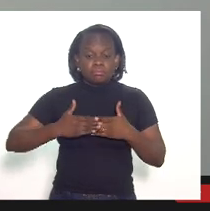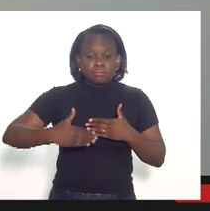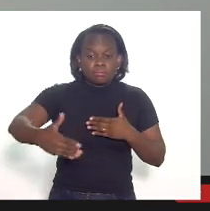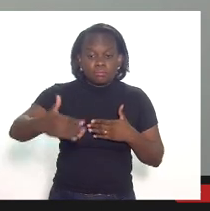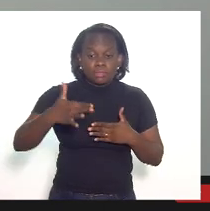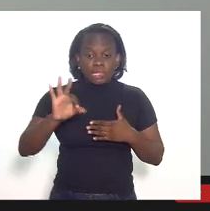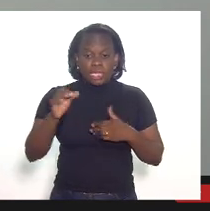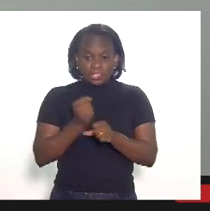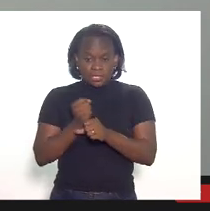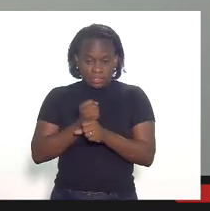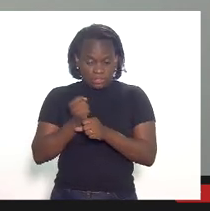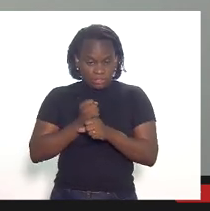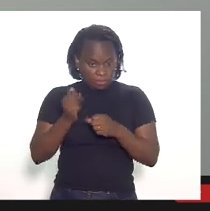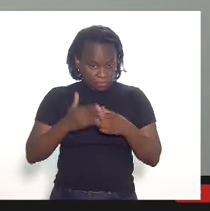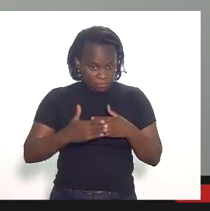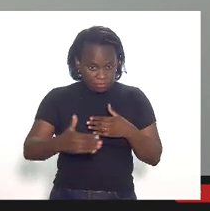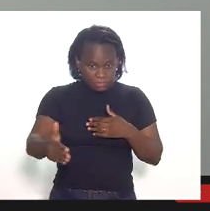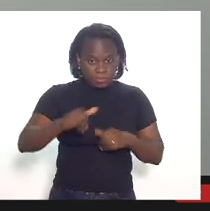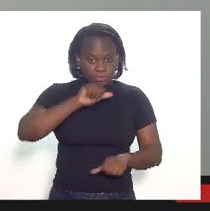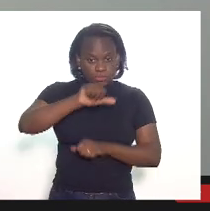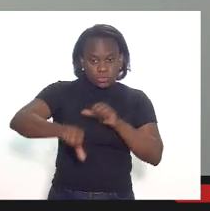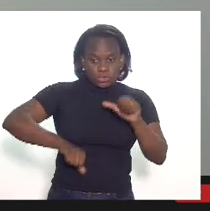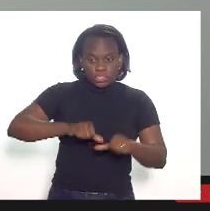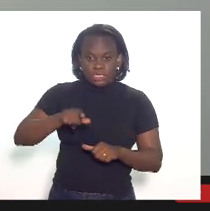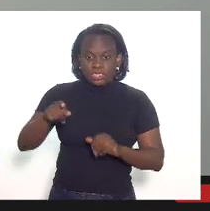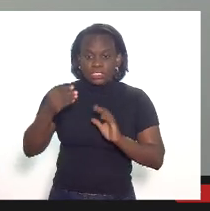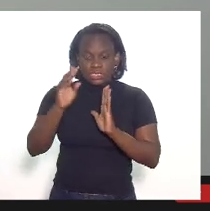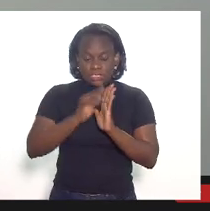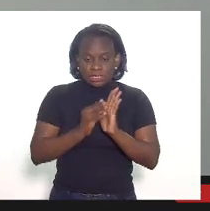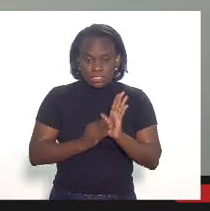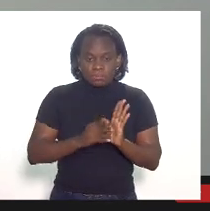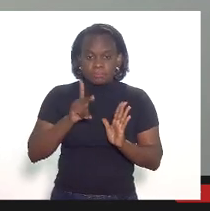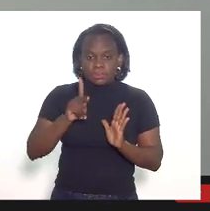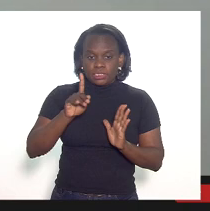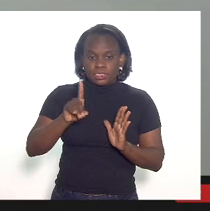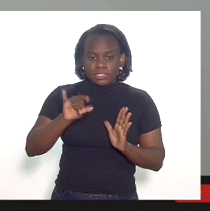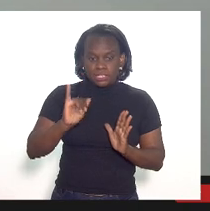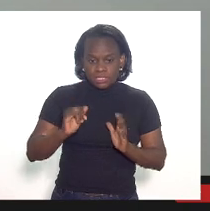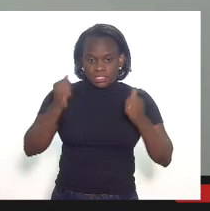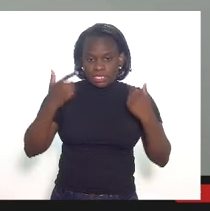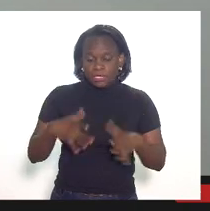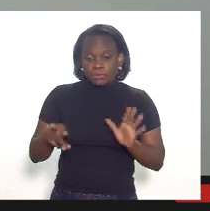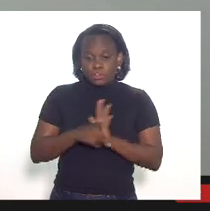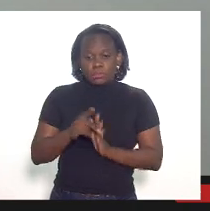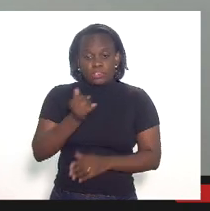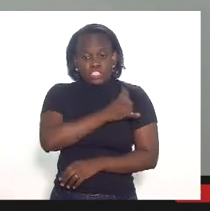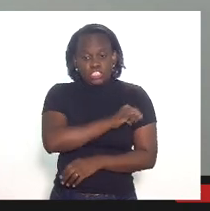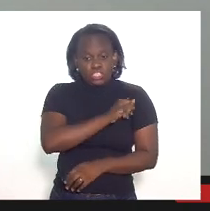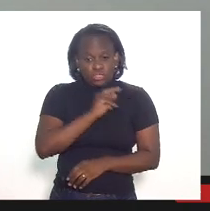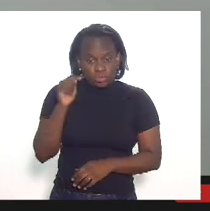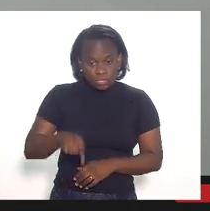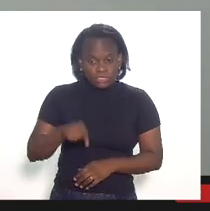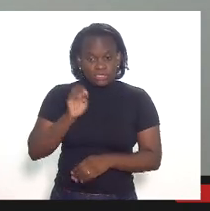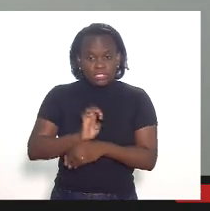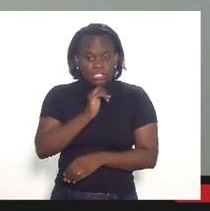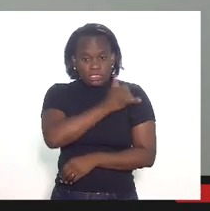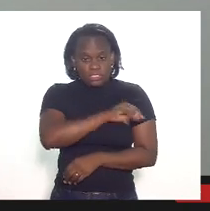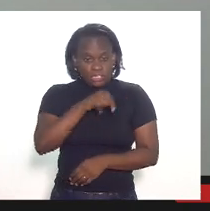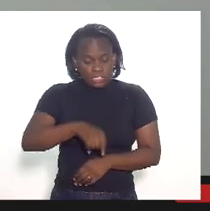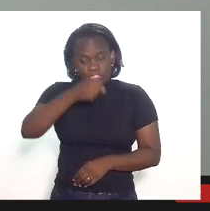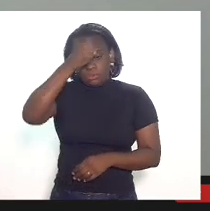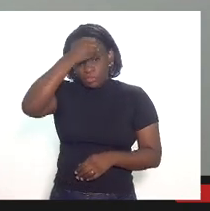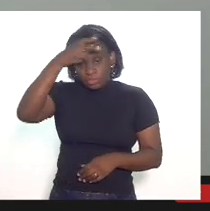10 anos se faça a conversão desses gastos em PDI para o Rio de Janeiro para o estado do Rio de Janeiro para os seus